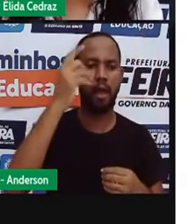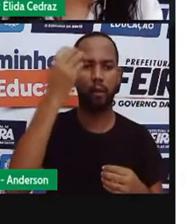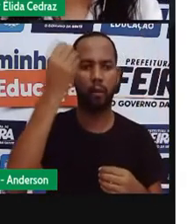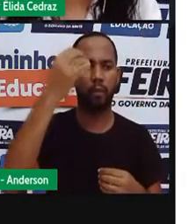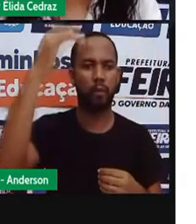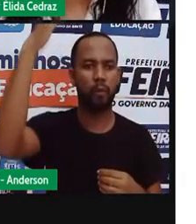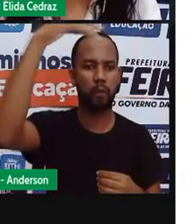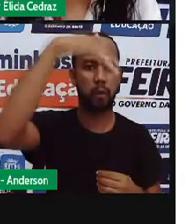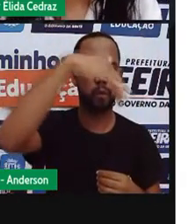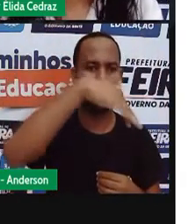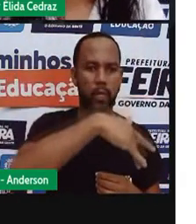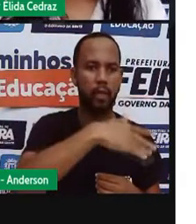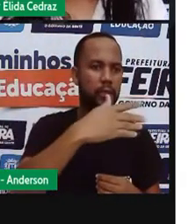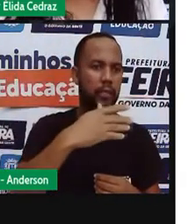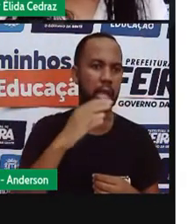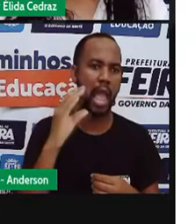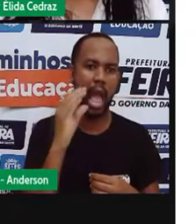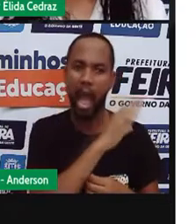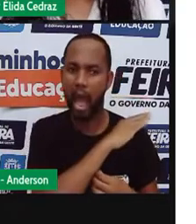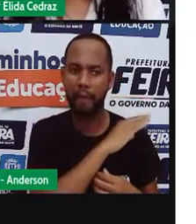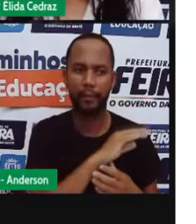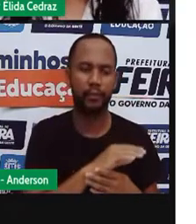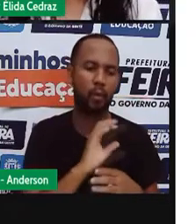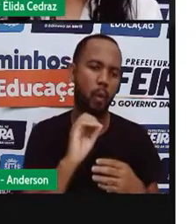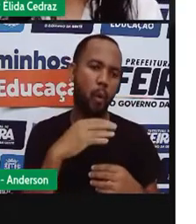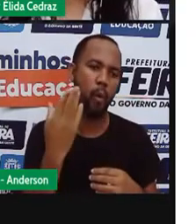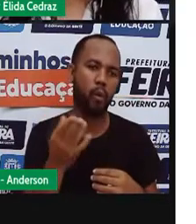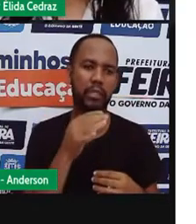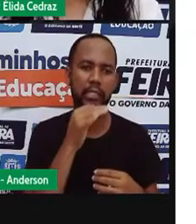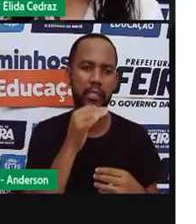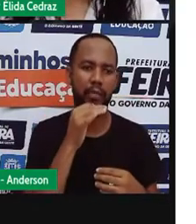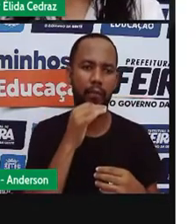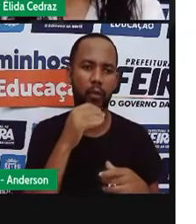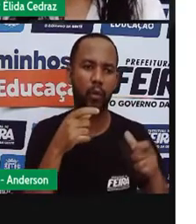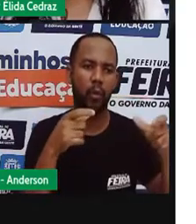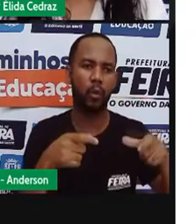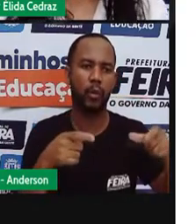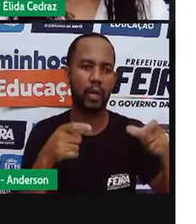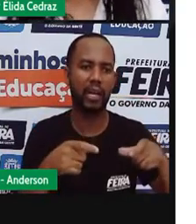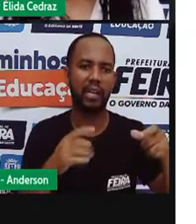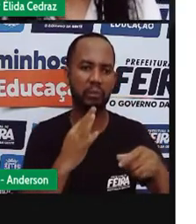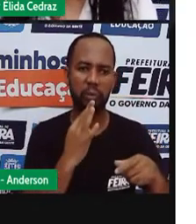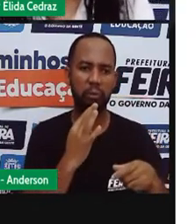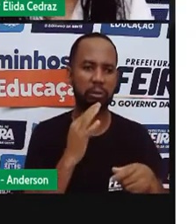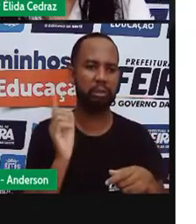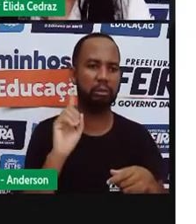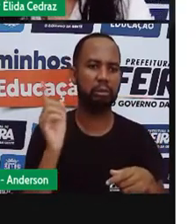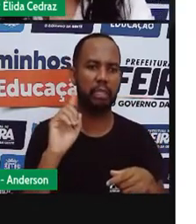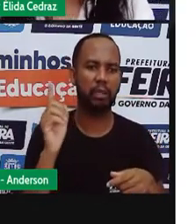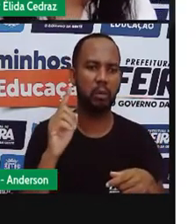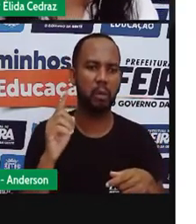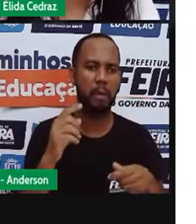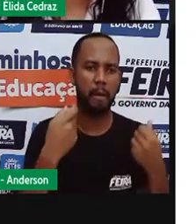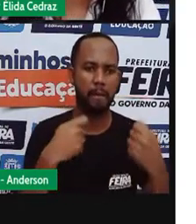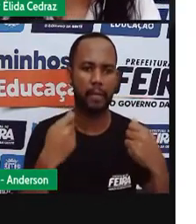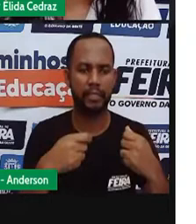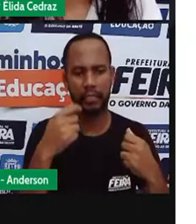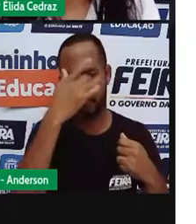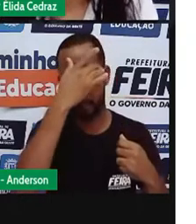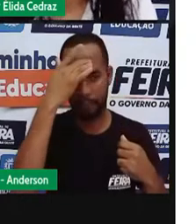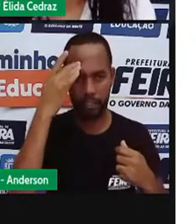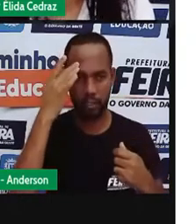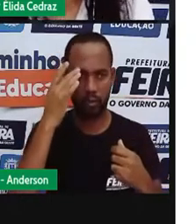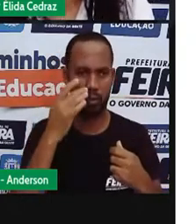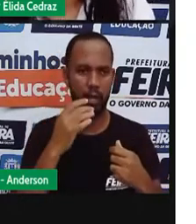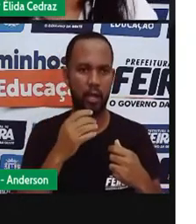Quando nós vamos fazer um passeio num museu, que nós precisamos de um guia, ele sempre entrega para a gente um panfleto